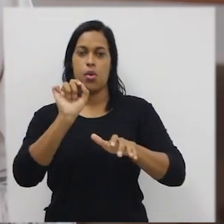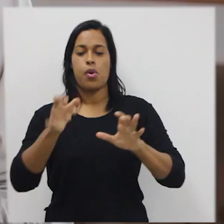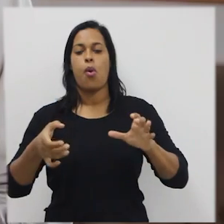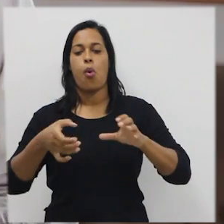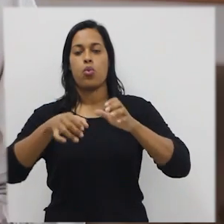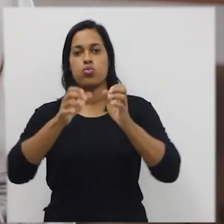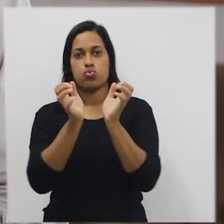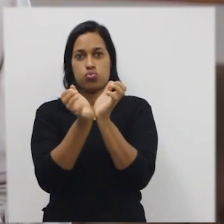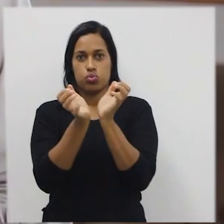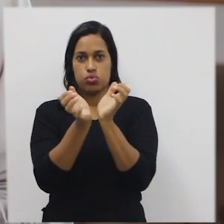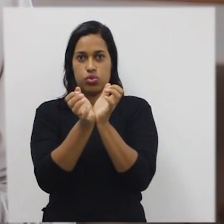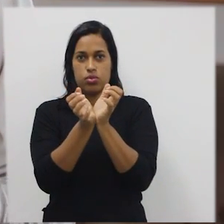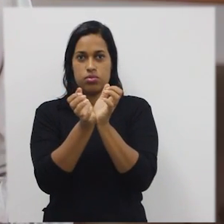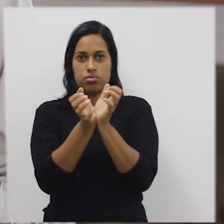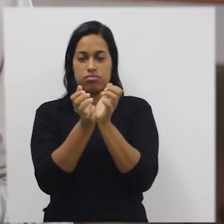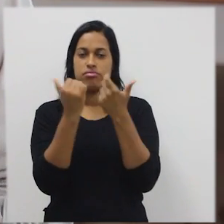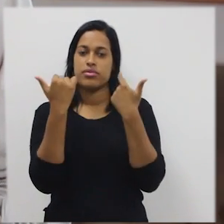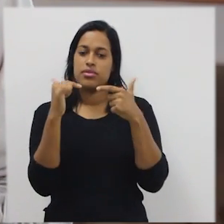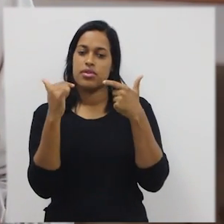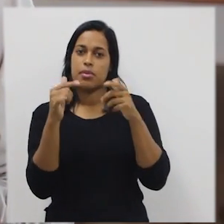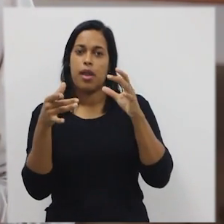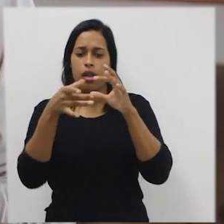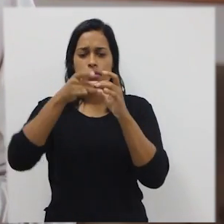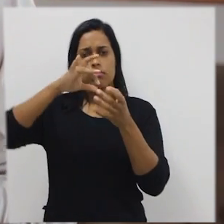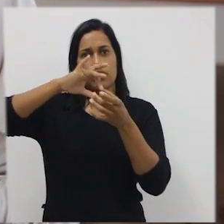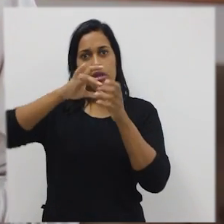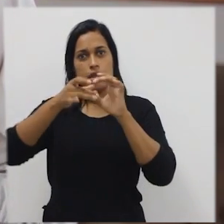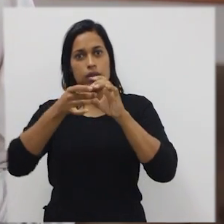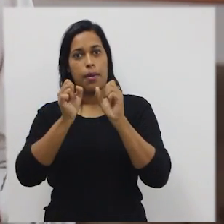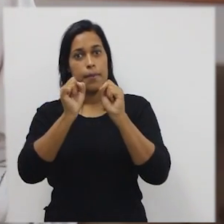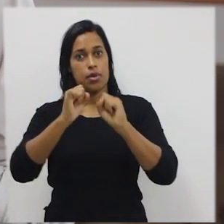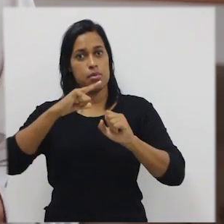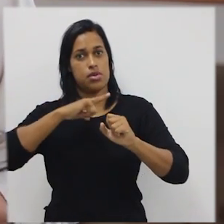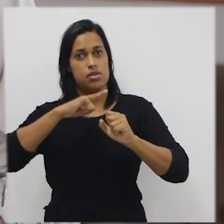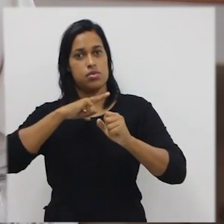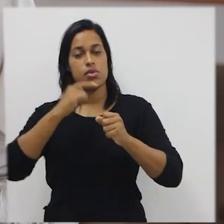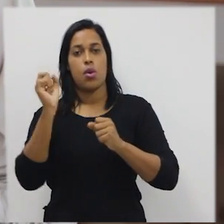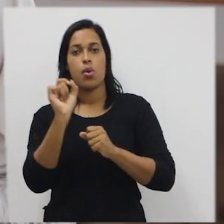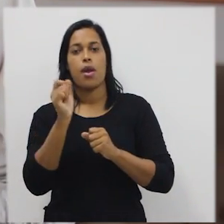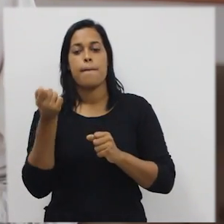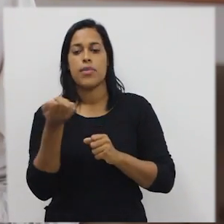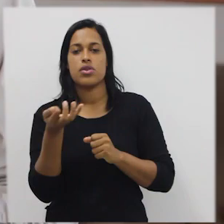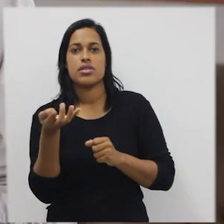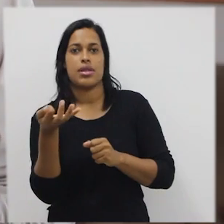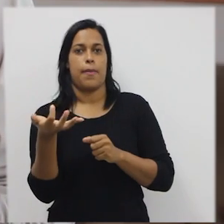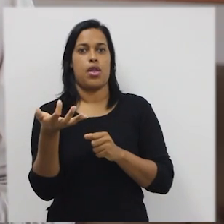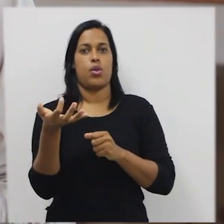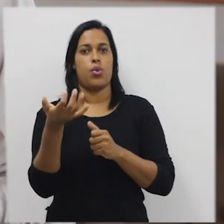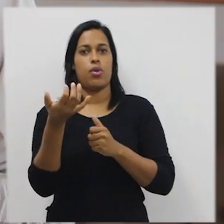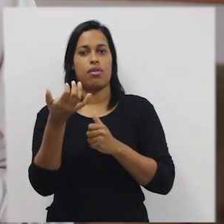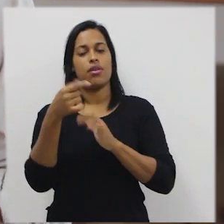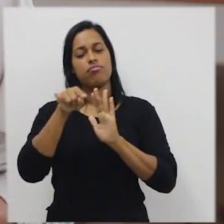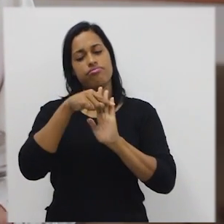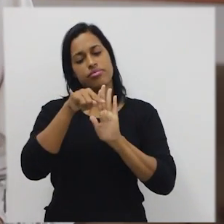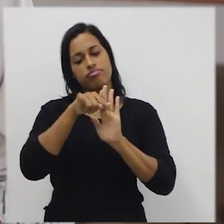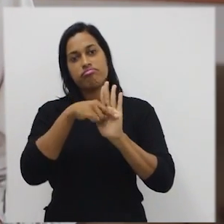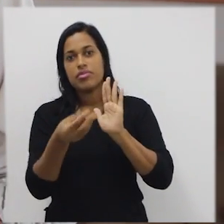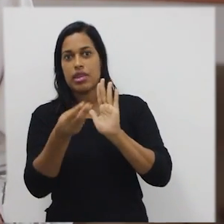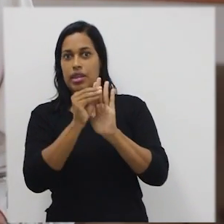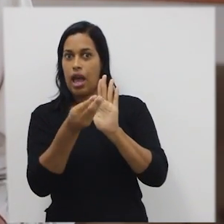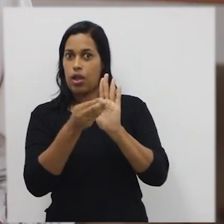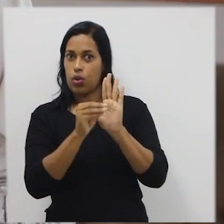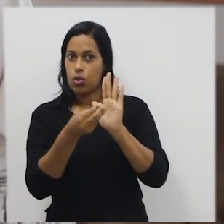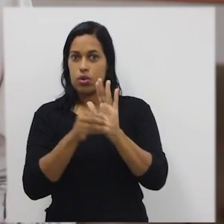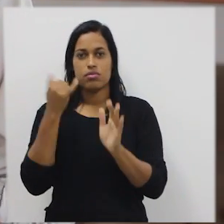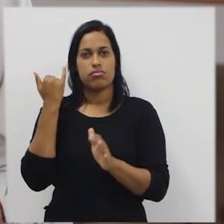conjunto de elementos que se articulam para que possa haver o processamento de dados eletrônico. Nós temos procedimentos,